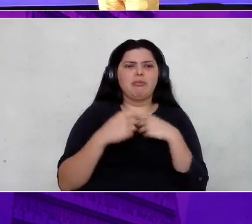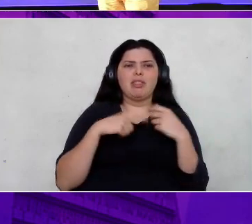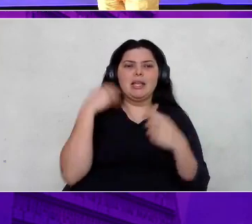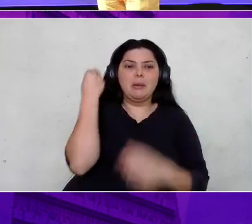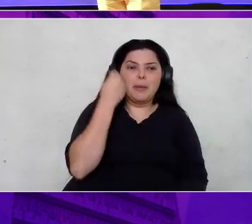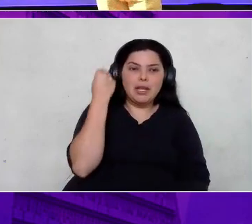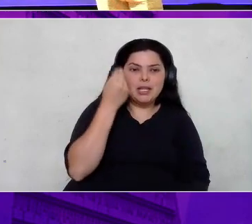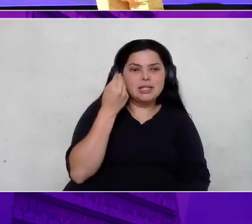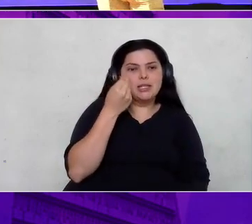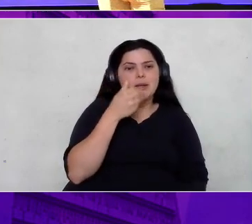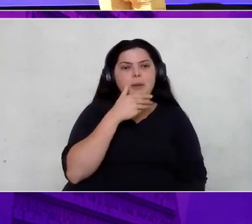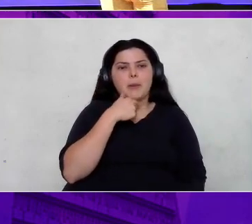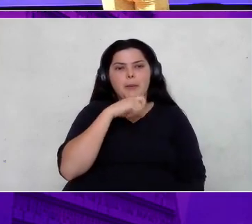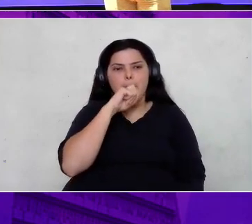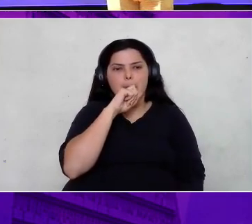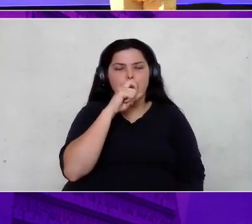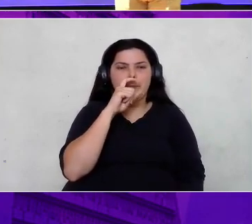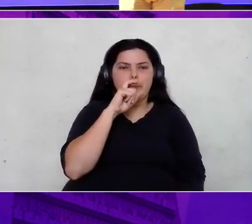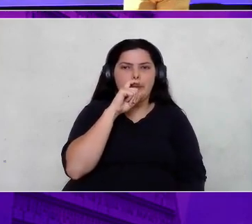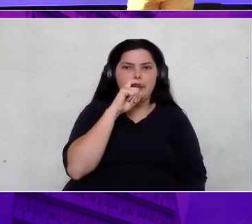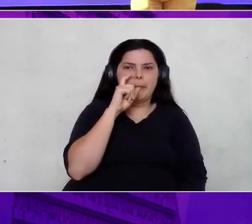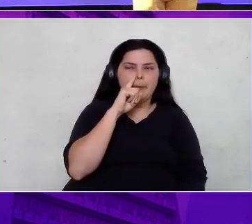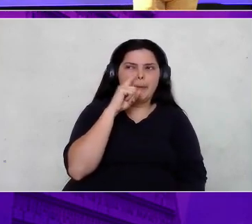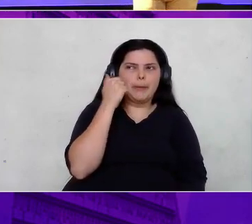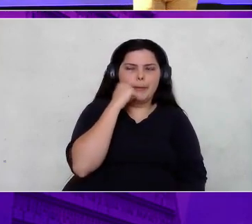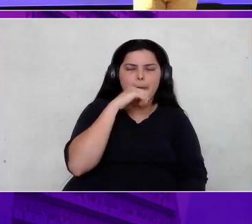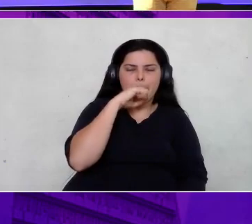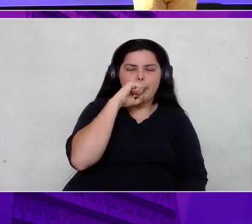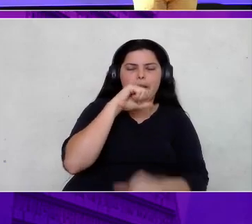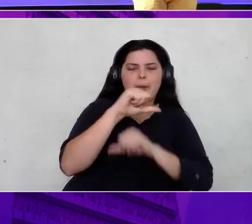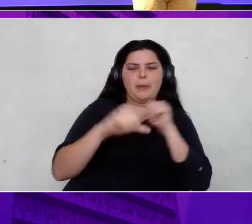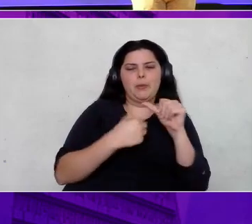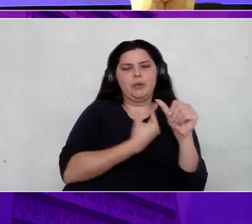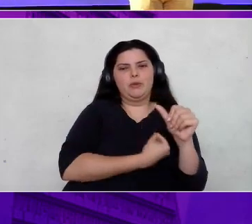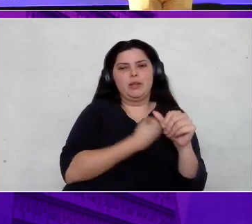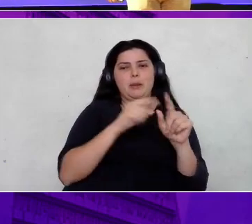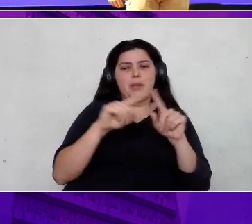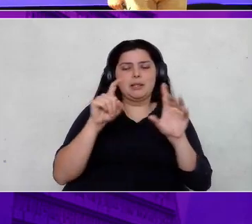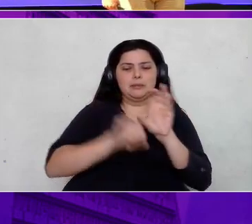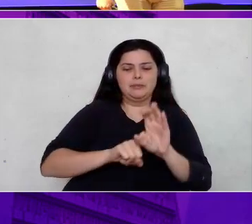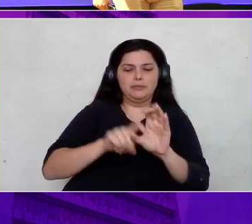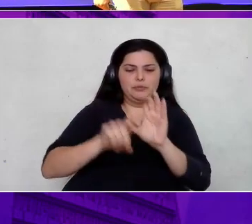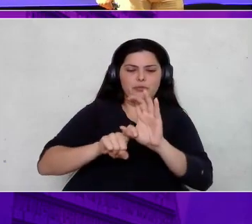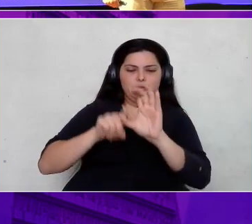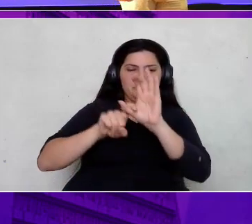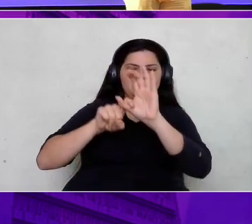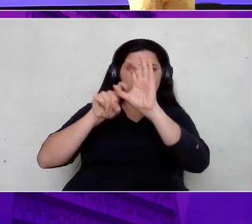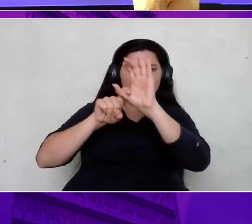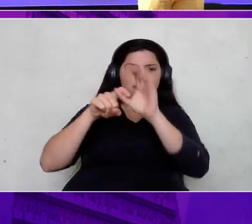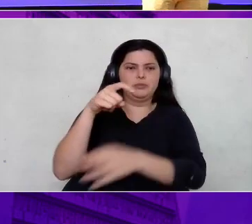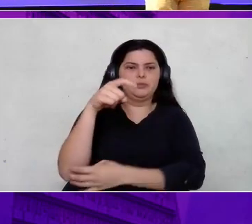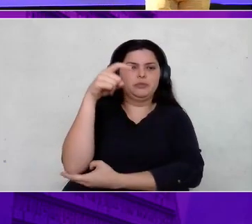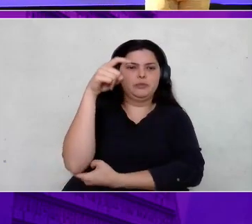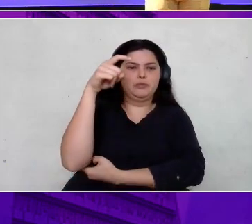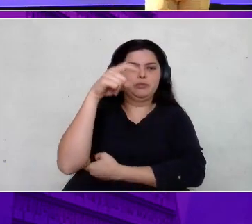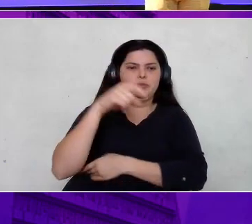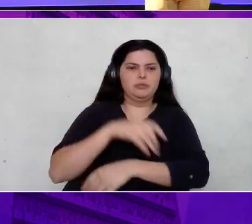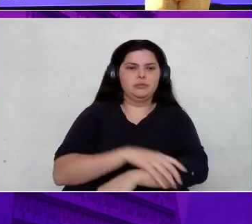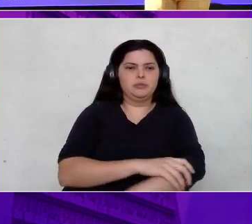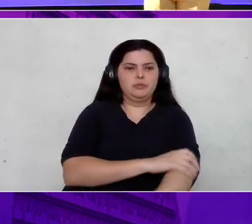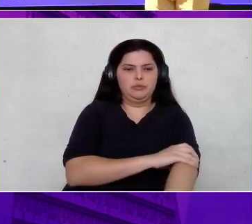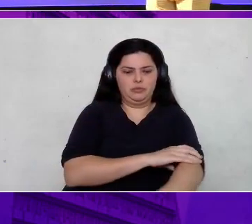de ser mãe, muda a vida. Por outro lado, os boletos aumentaram bastante também. E eu fiquei muito preso